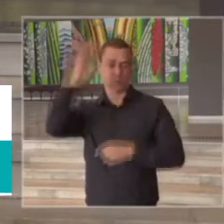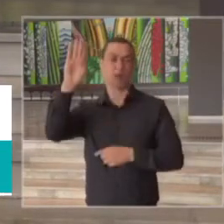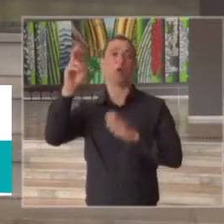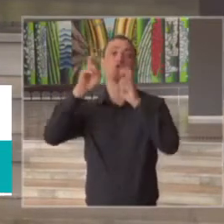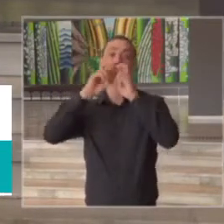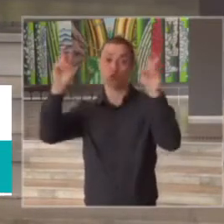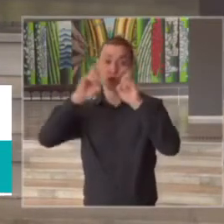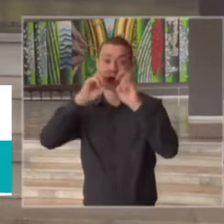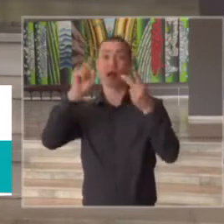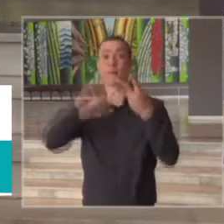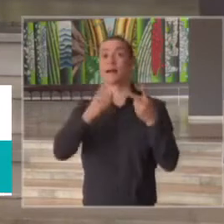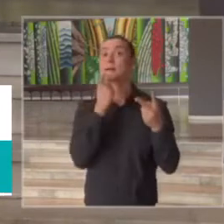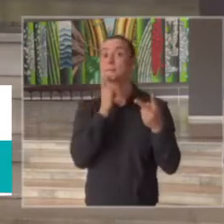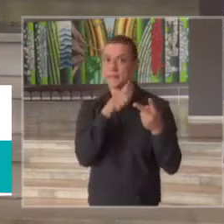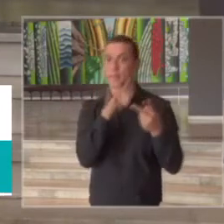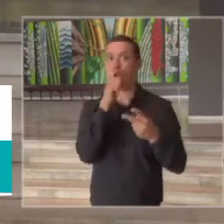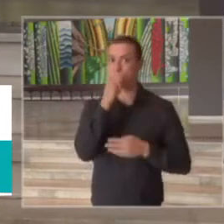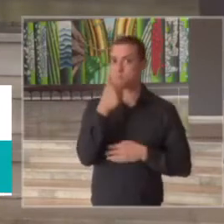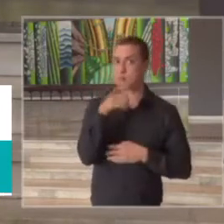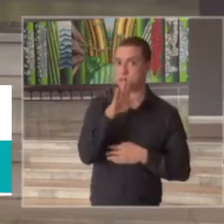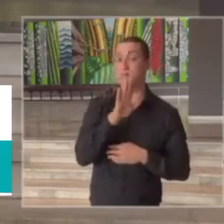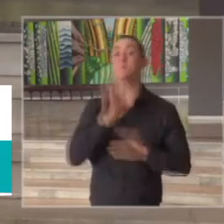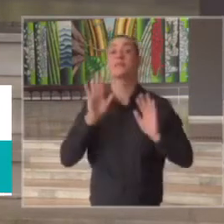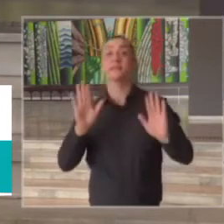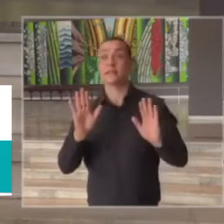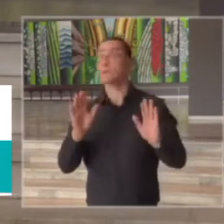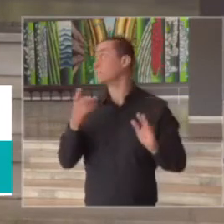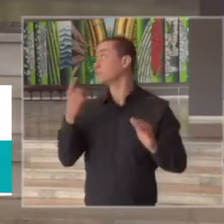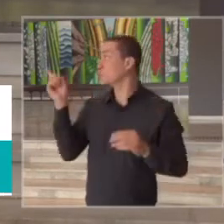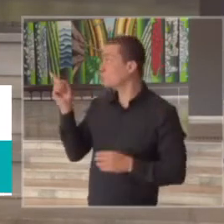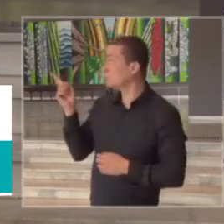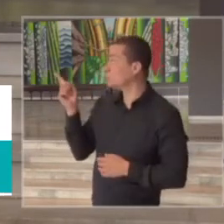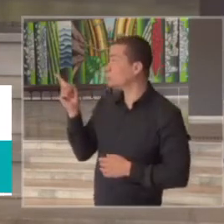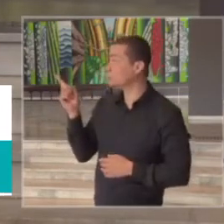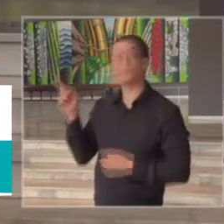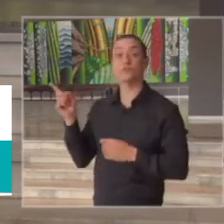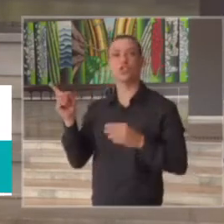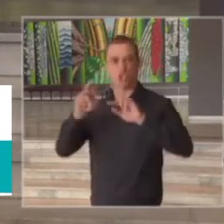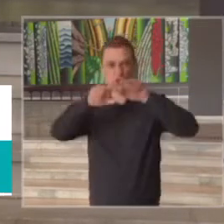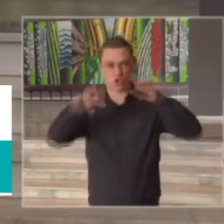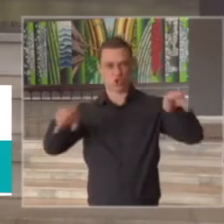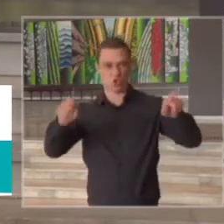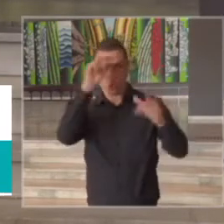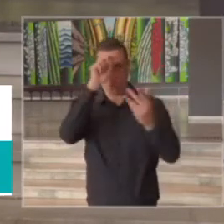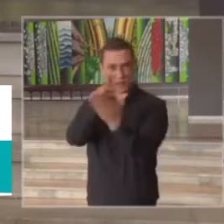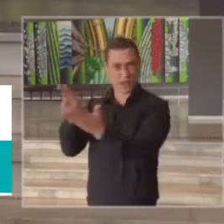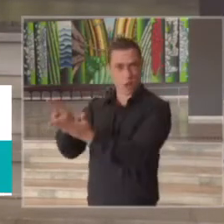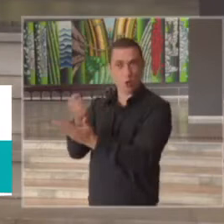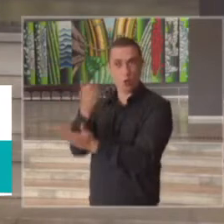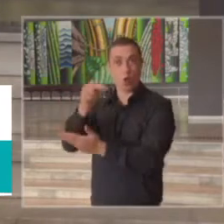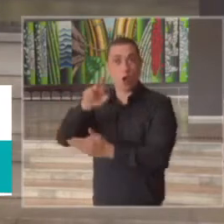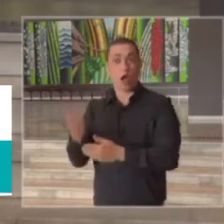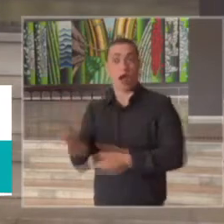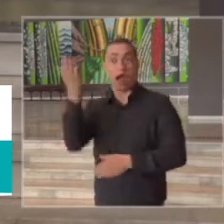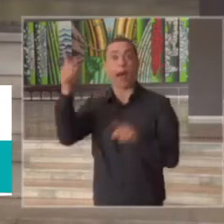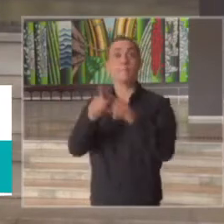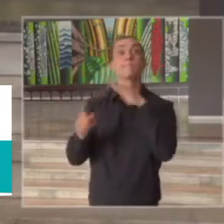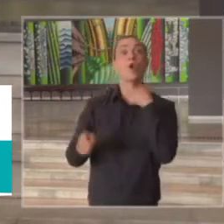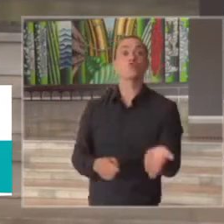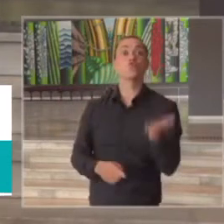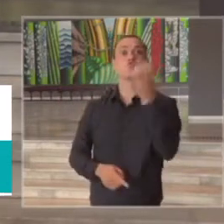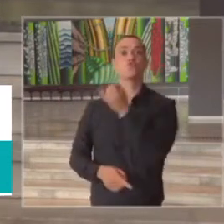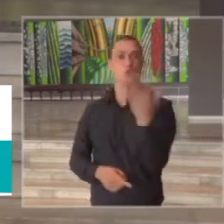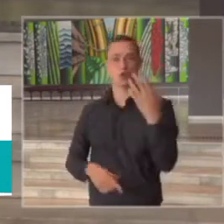Sorocaba e Campinas e na parte ali de variação de internações e óbitos a maior